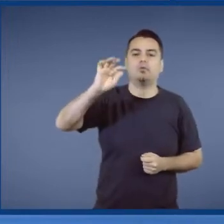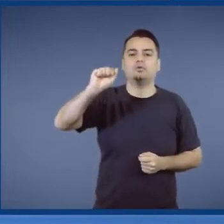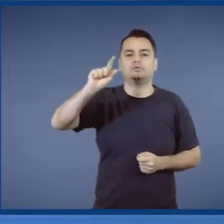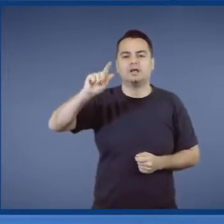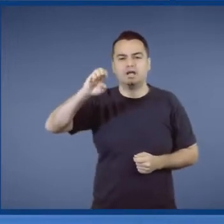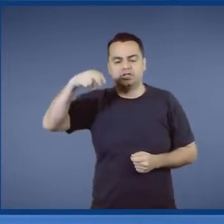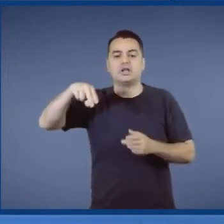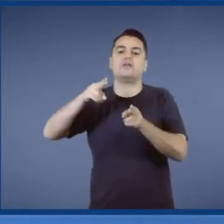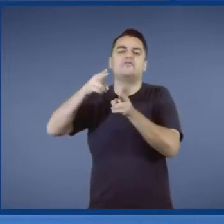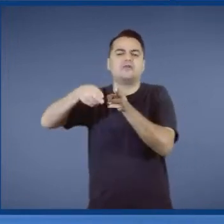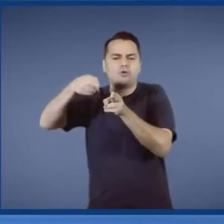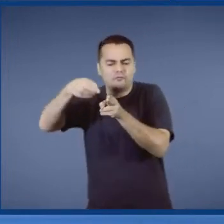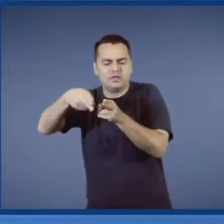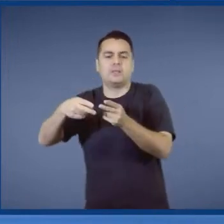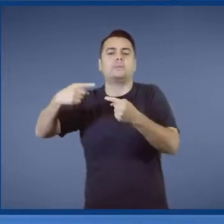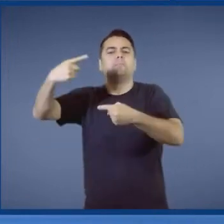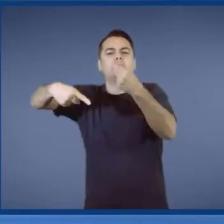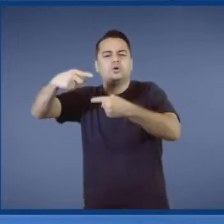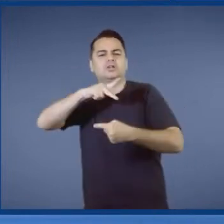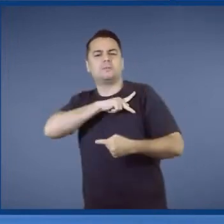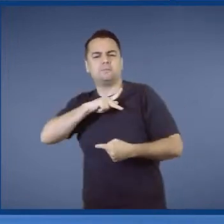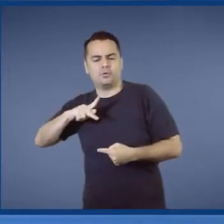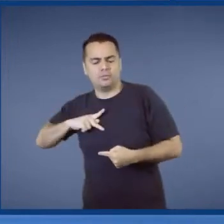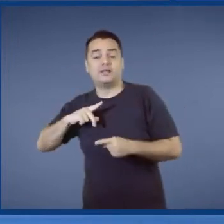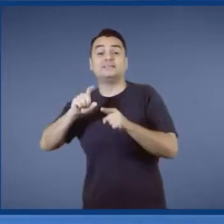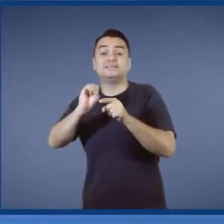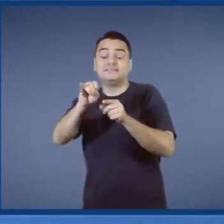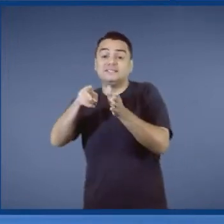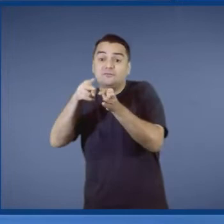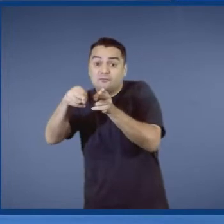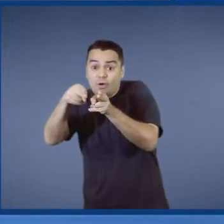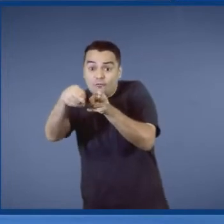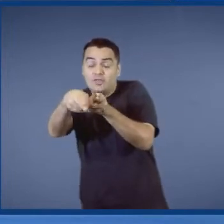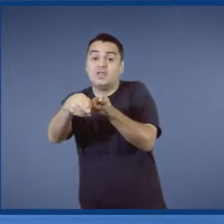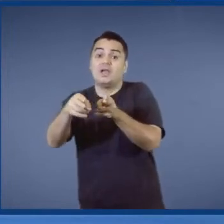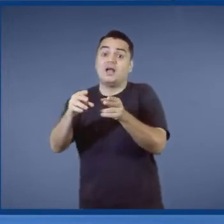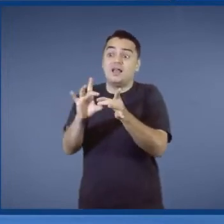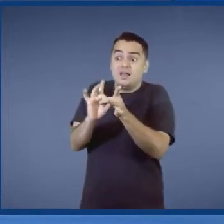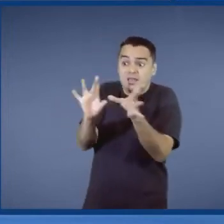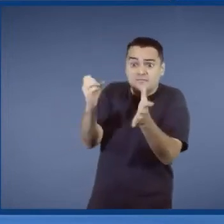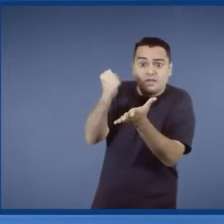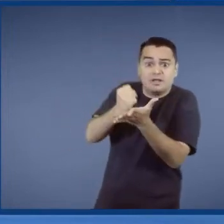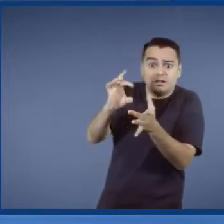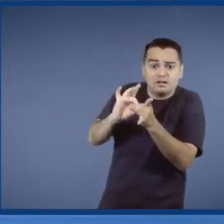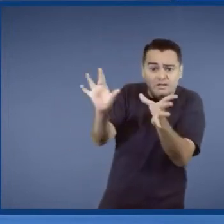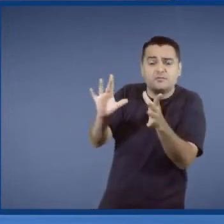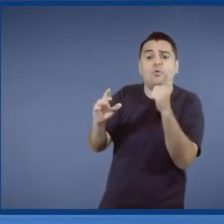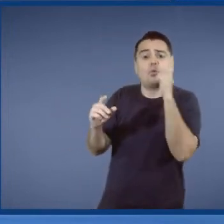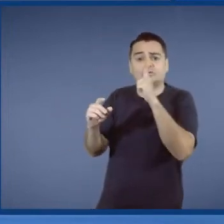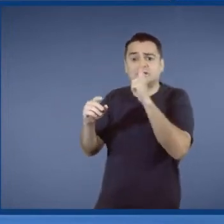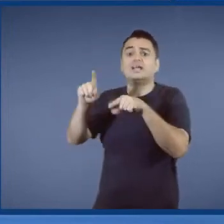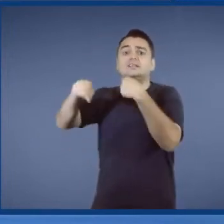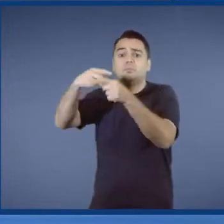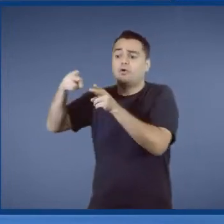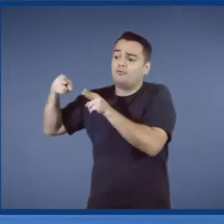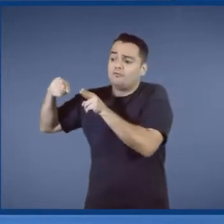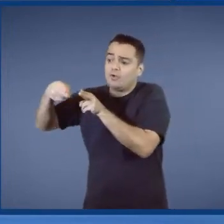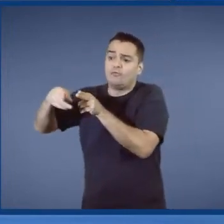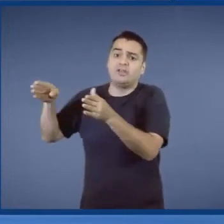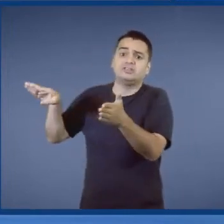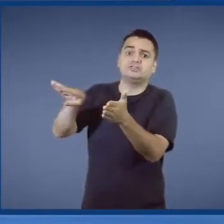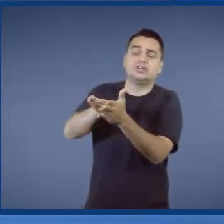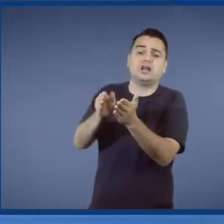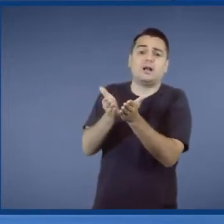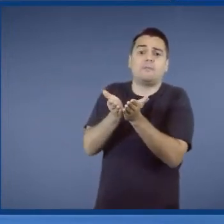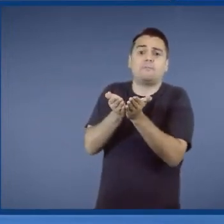casamento de política pública. Porque se eu tenho ferrovia autorizada, amanhã a ferrovia vai estar chegando no porto que está sendo privatizado. E se a gente abrir o cabotagem, que